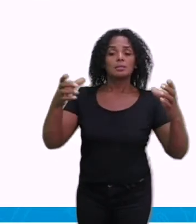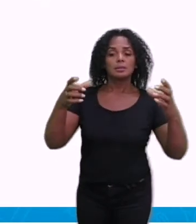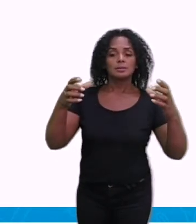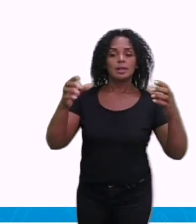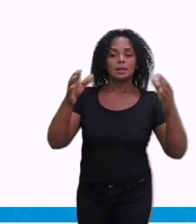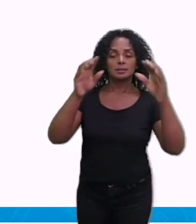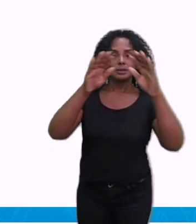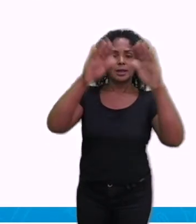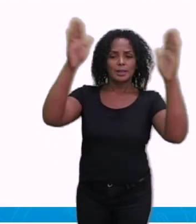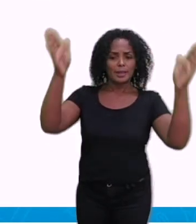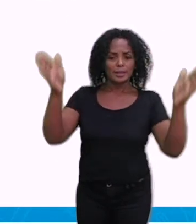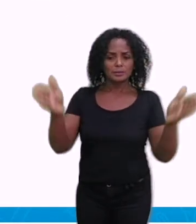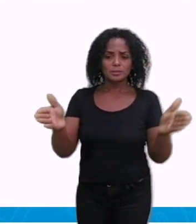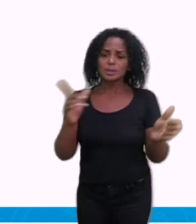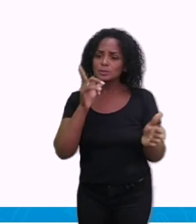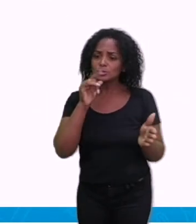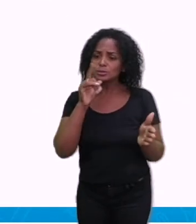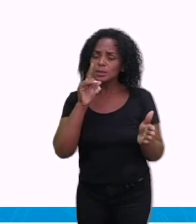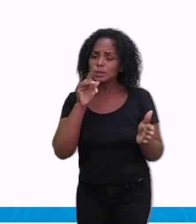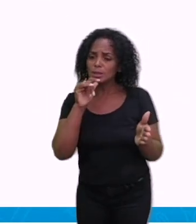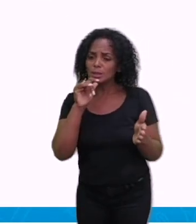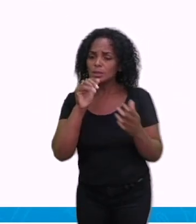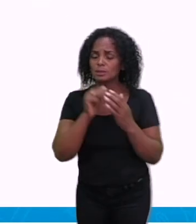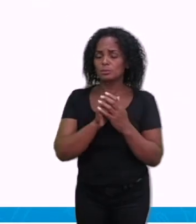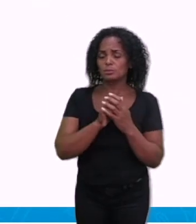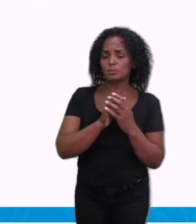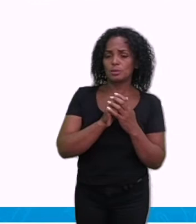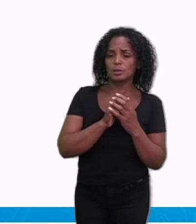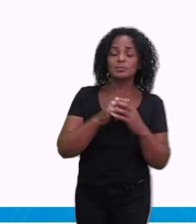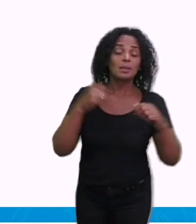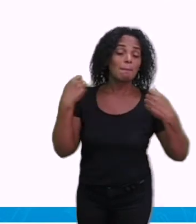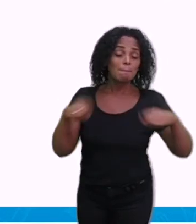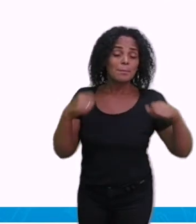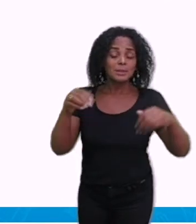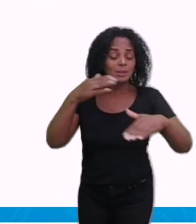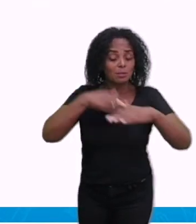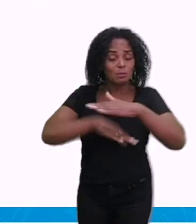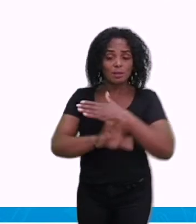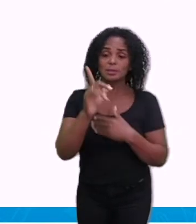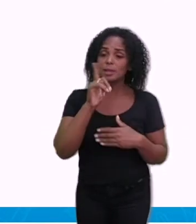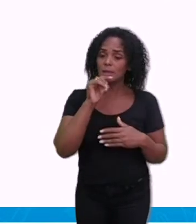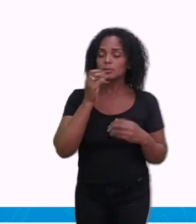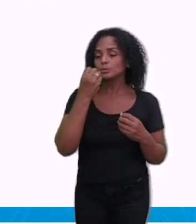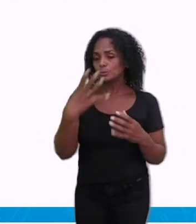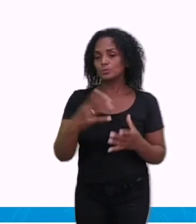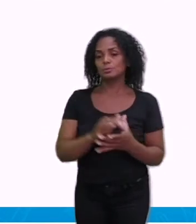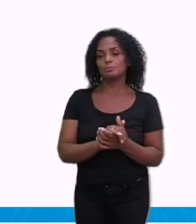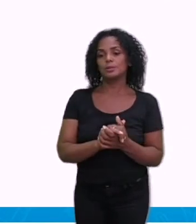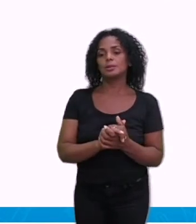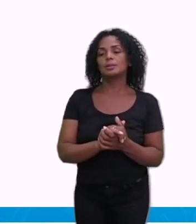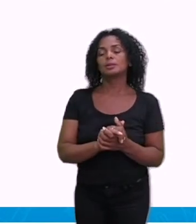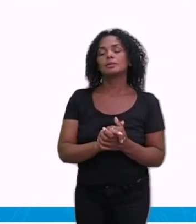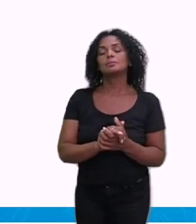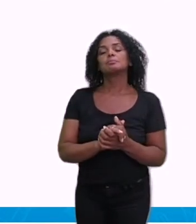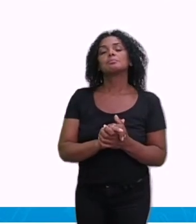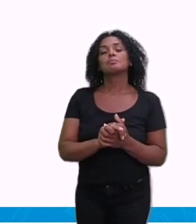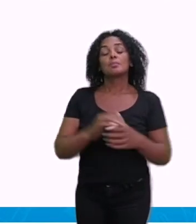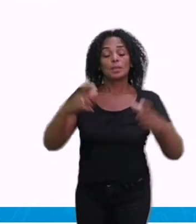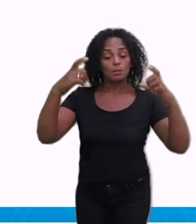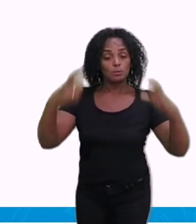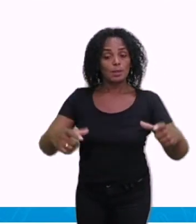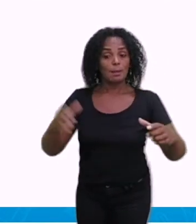d'água muito grande, você precisa de armazenar água, tudo bem, mas tampe